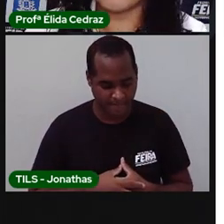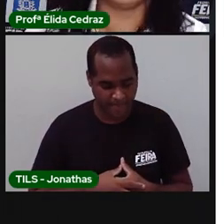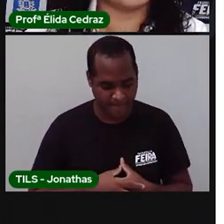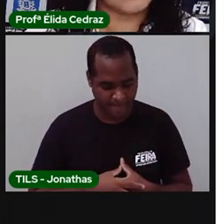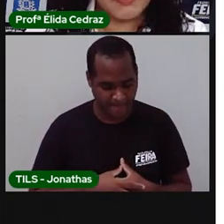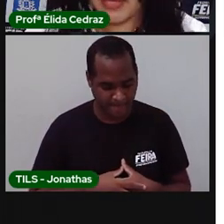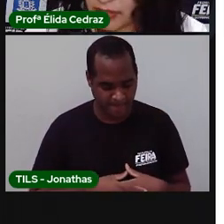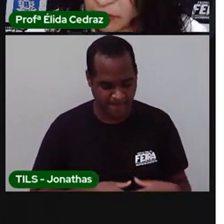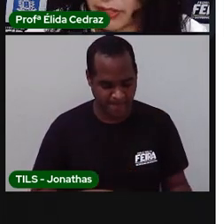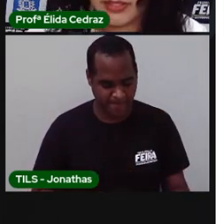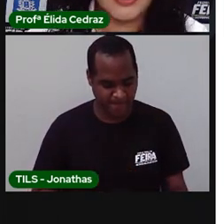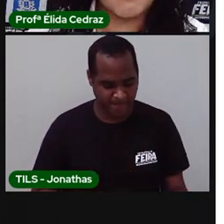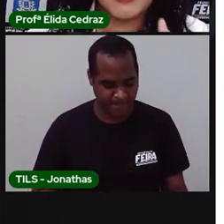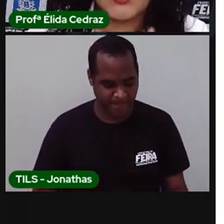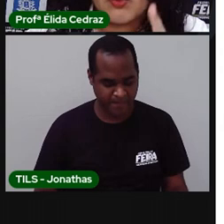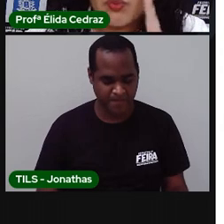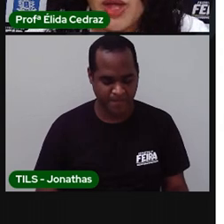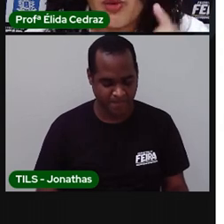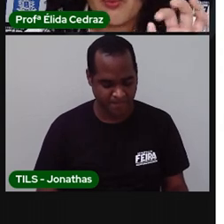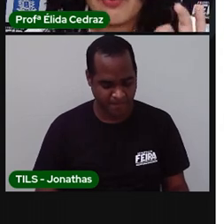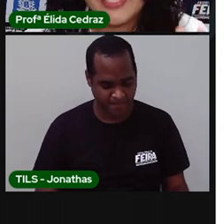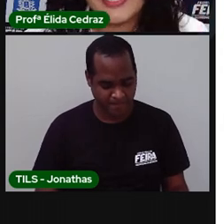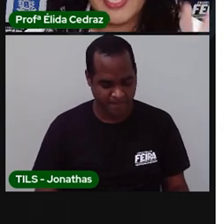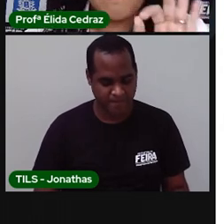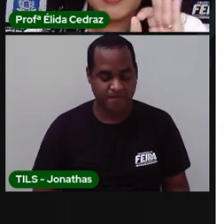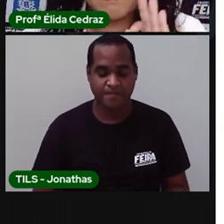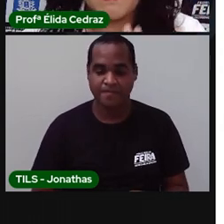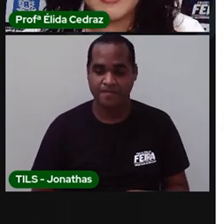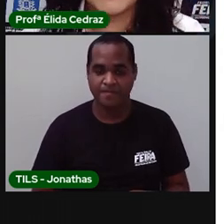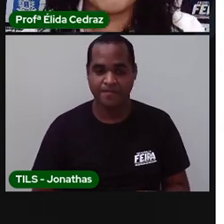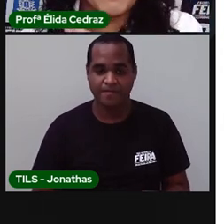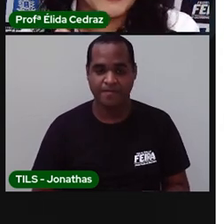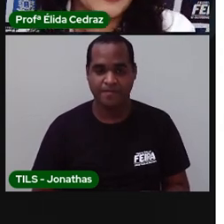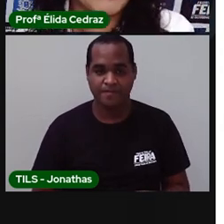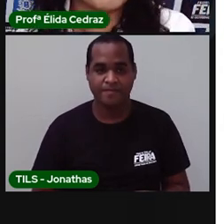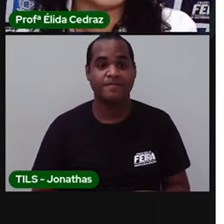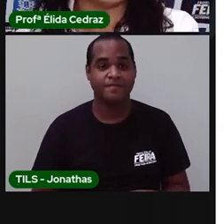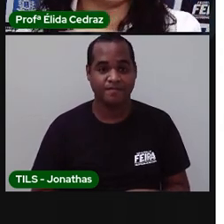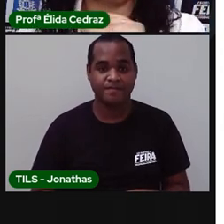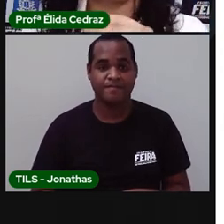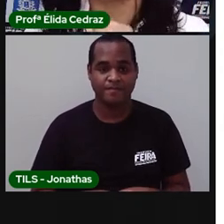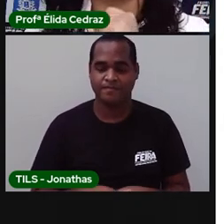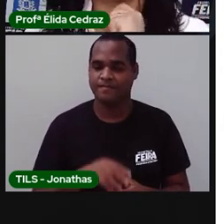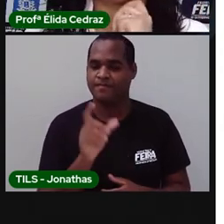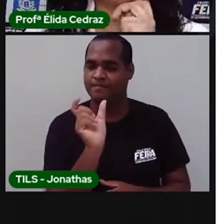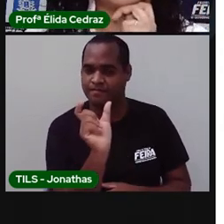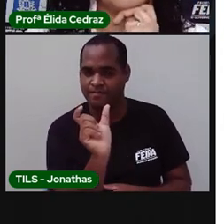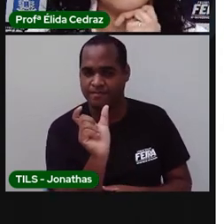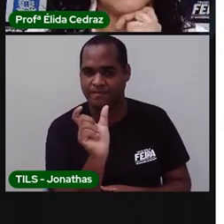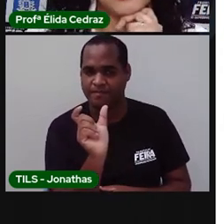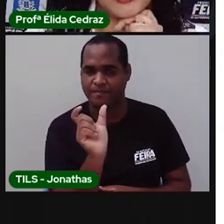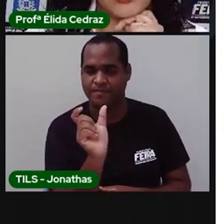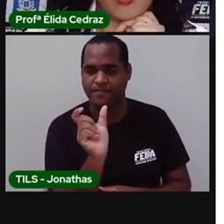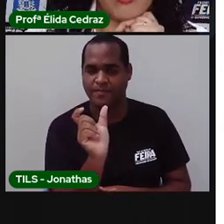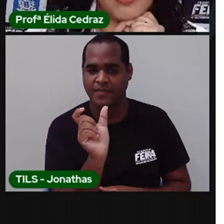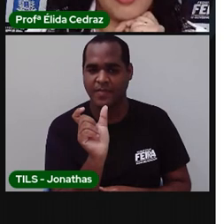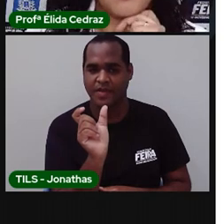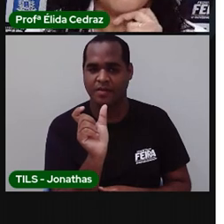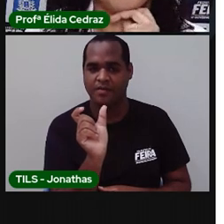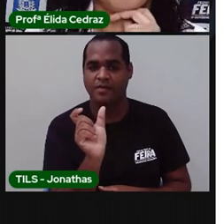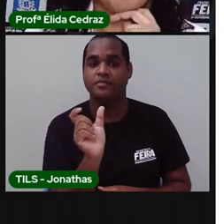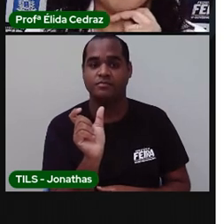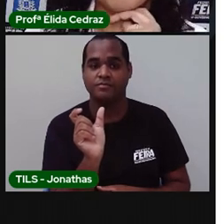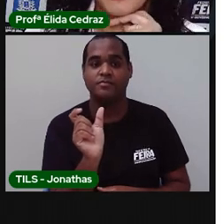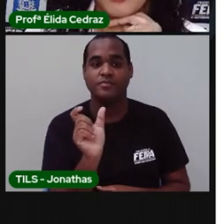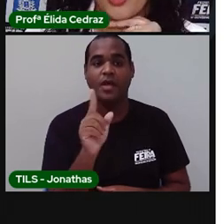B. Isso mesmo, letrinha B. Então, qual vai ser a primeira palavra da nossa lista nova?